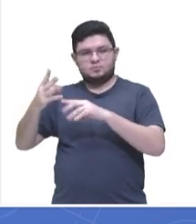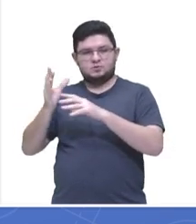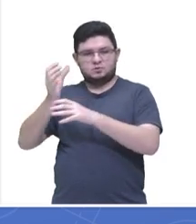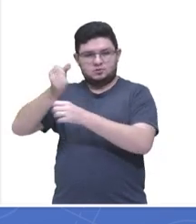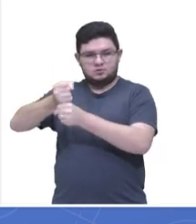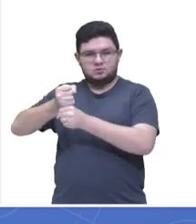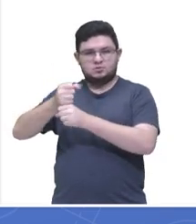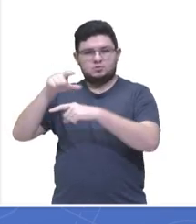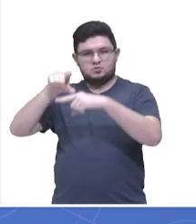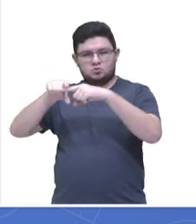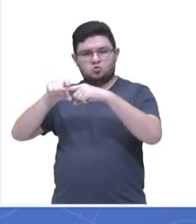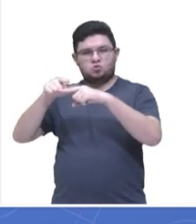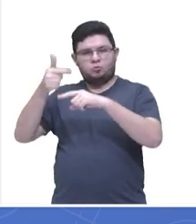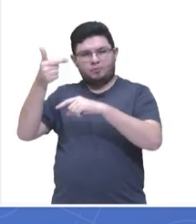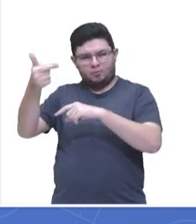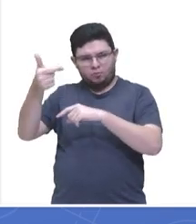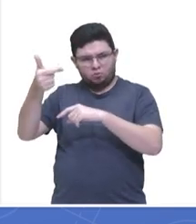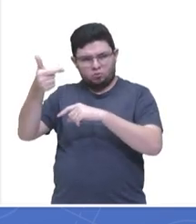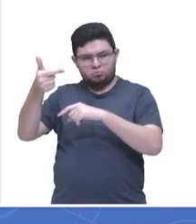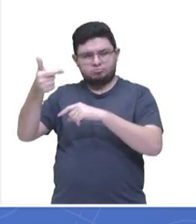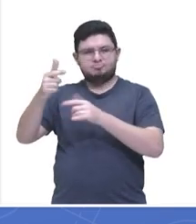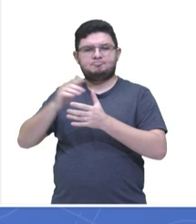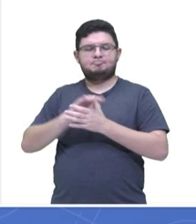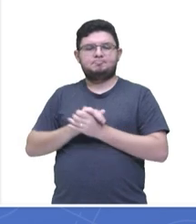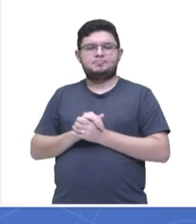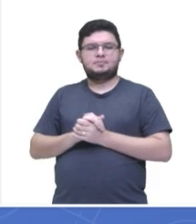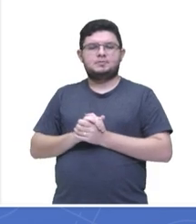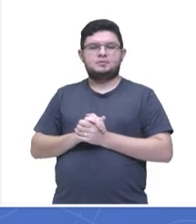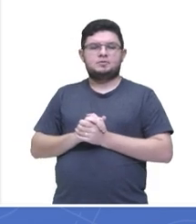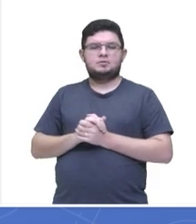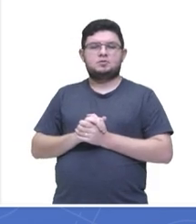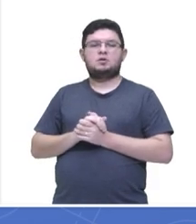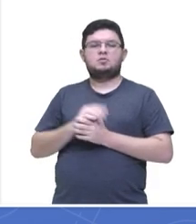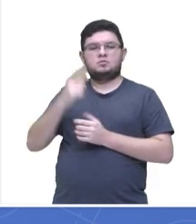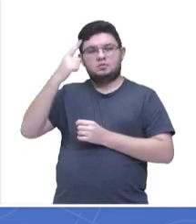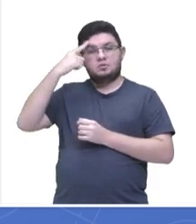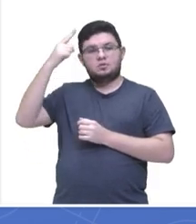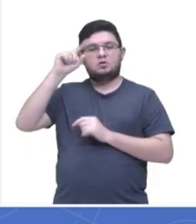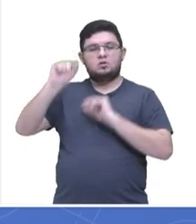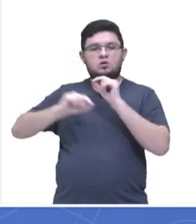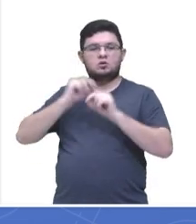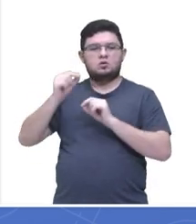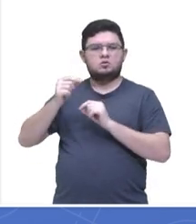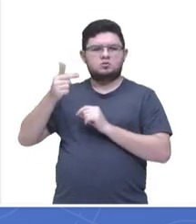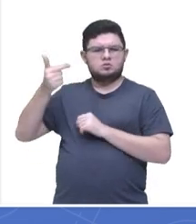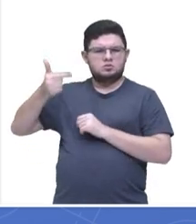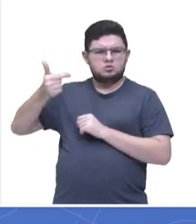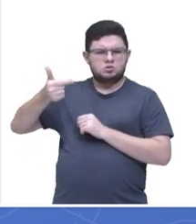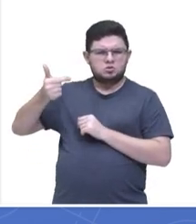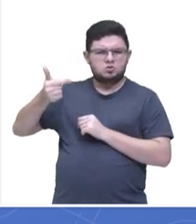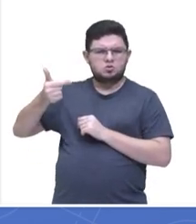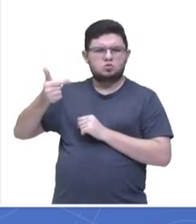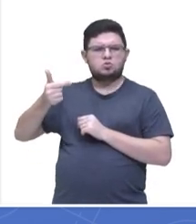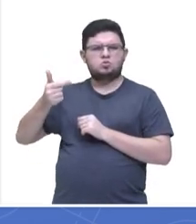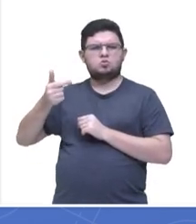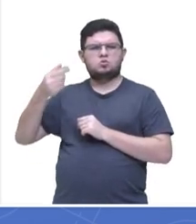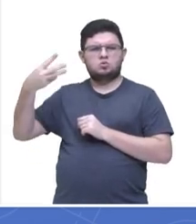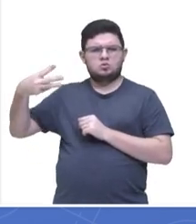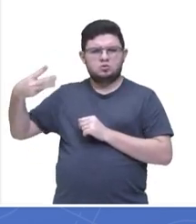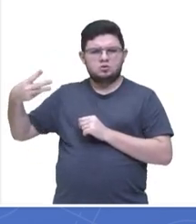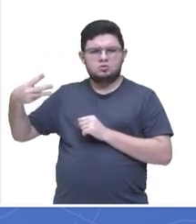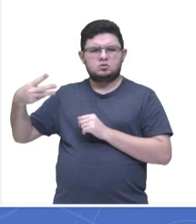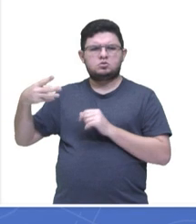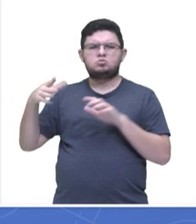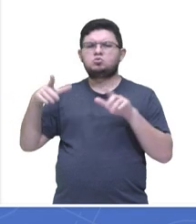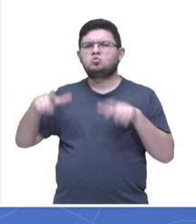por dois novamente. E aí você pensa, opa, calma lá, segundo elemento e terceiro elemento de